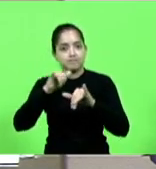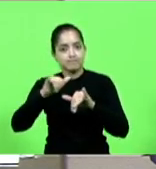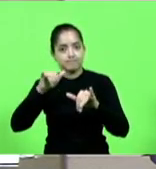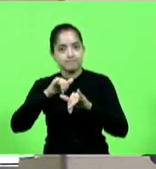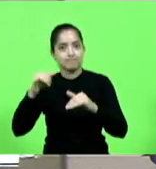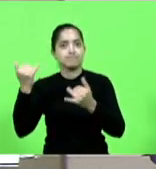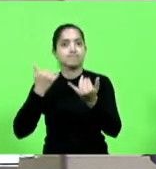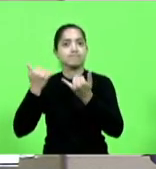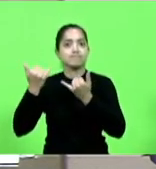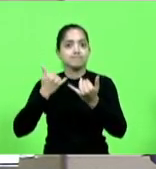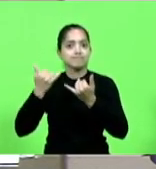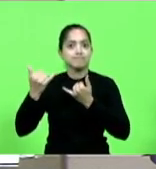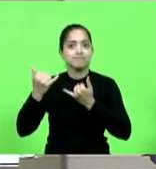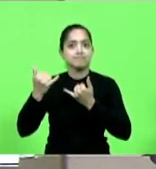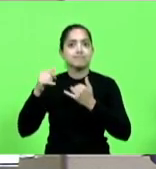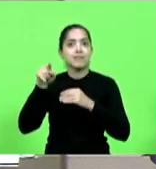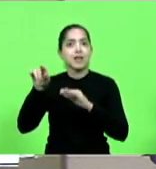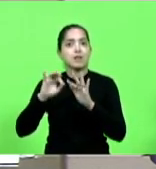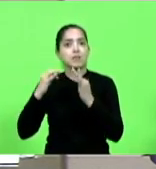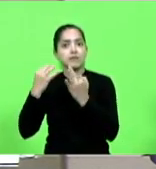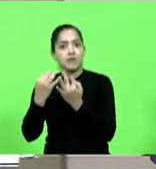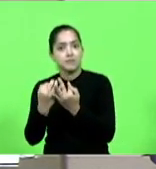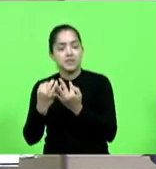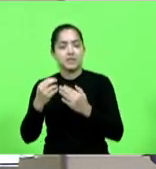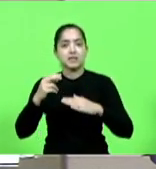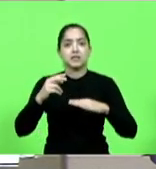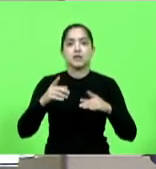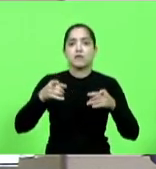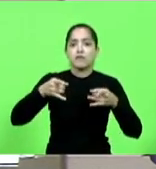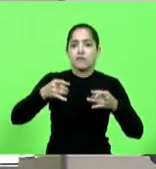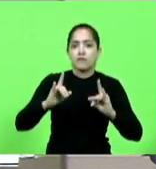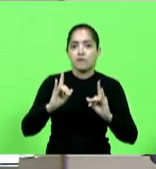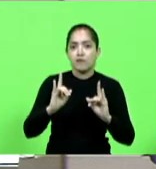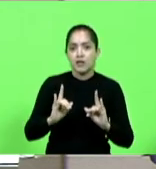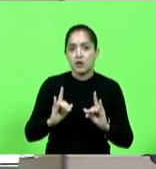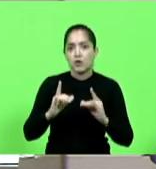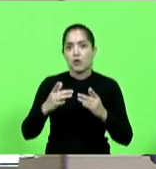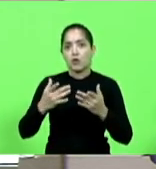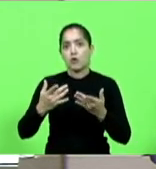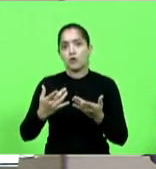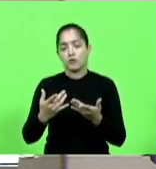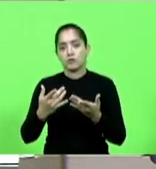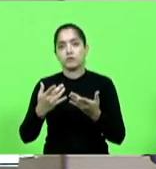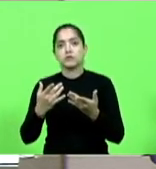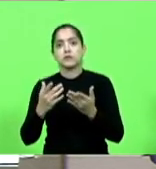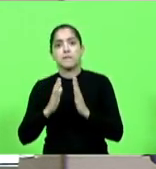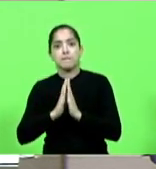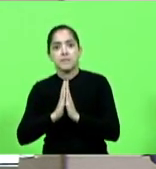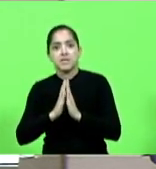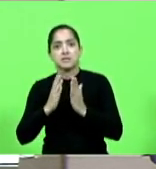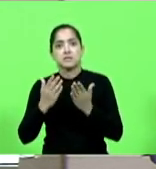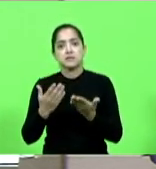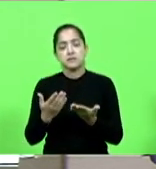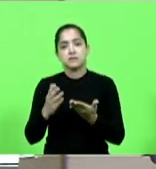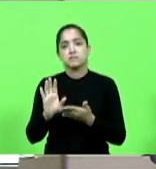para o parente que teria o velório que teria a missa de sétimo dia o acontecido então